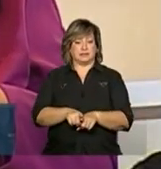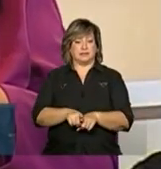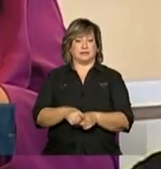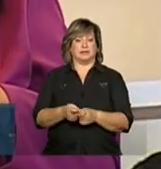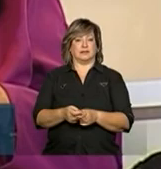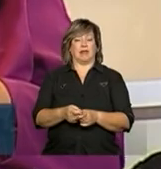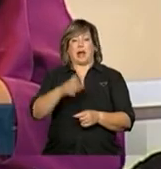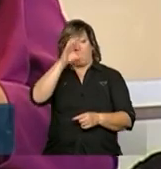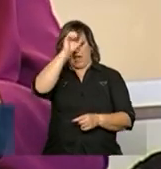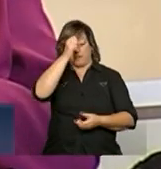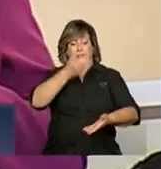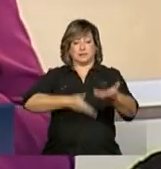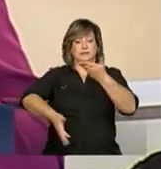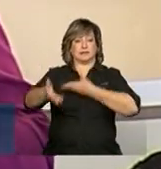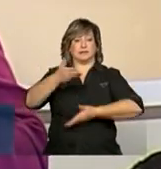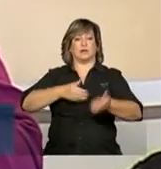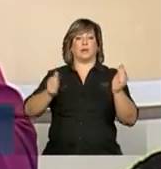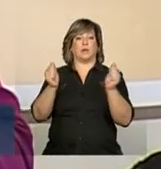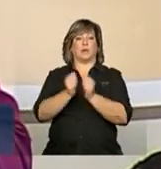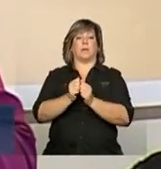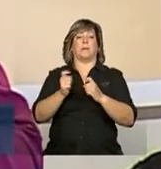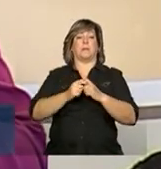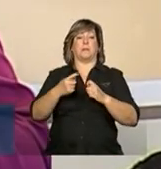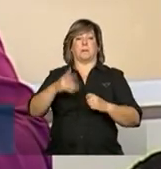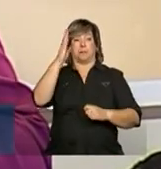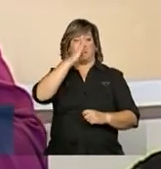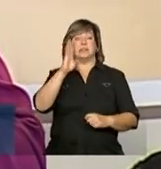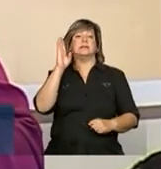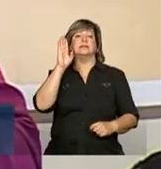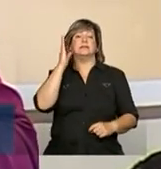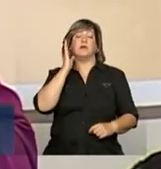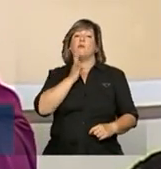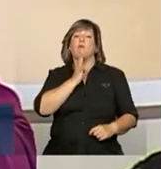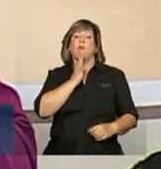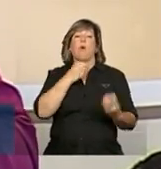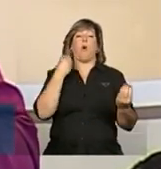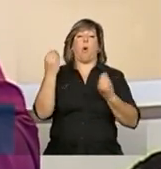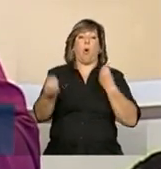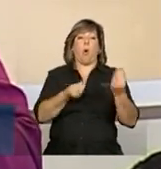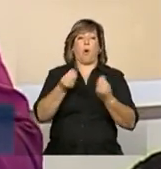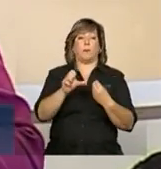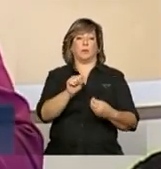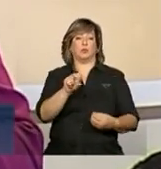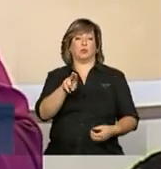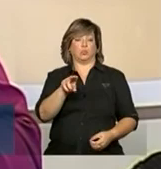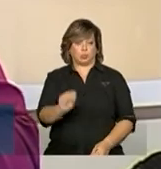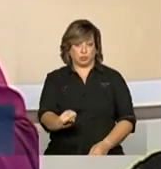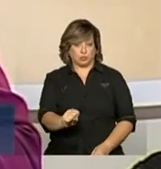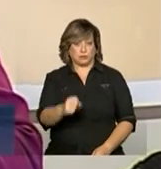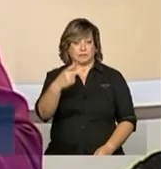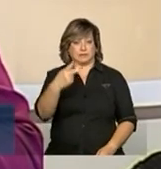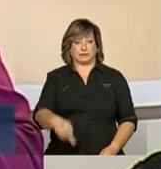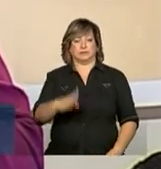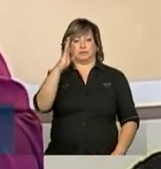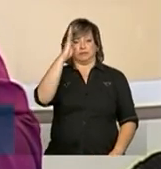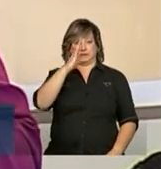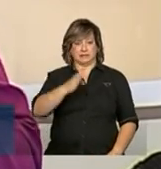brasileiros, para aprender também do sistema de saúde de Brasil, para também nós